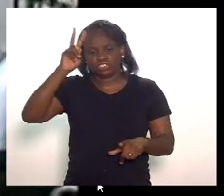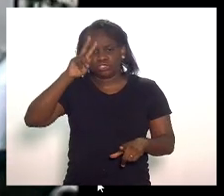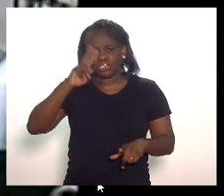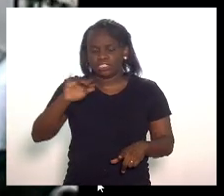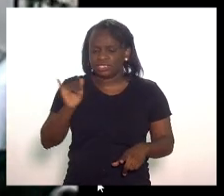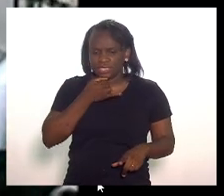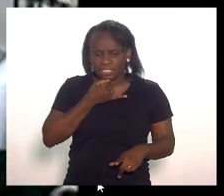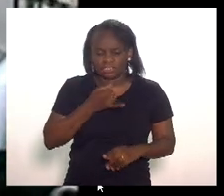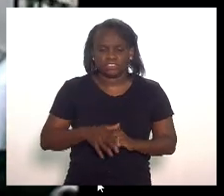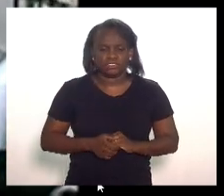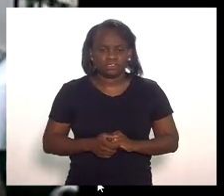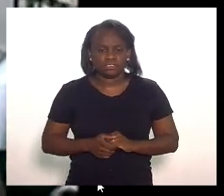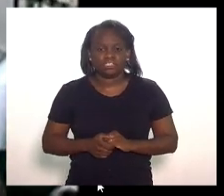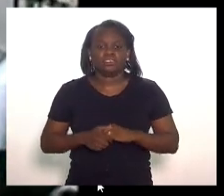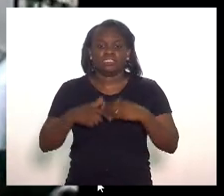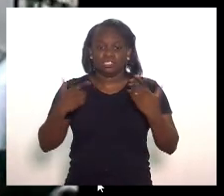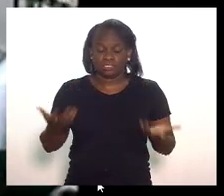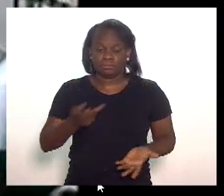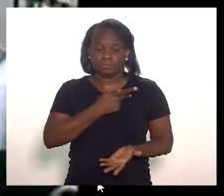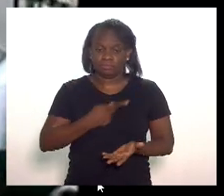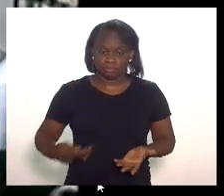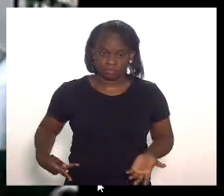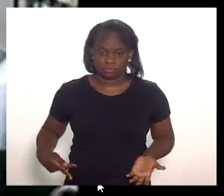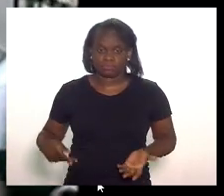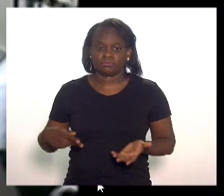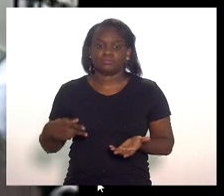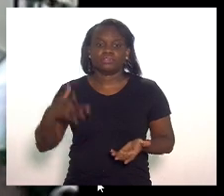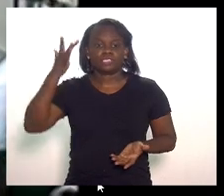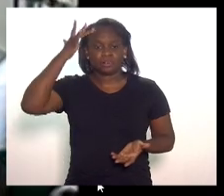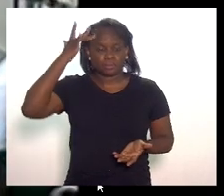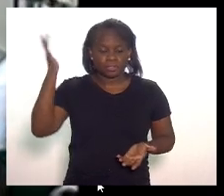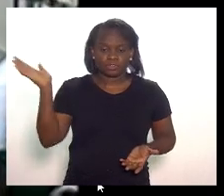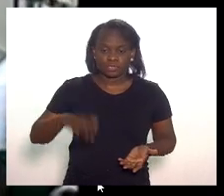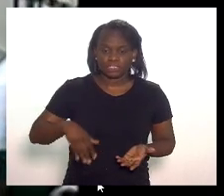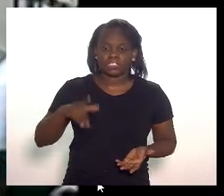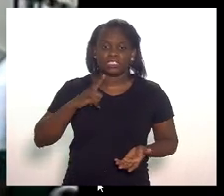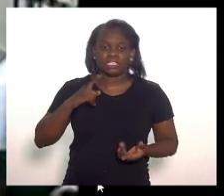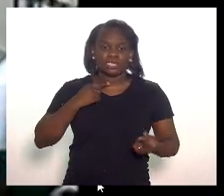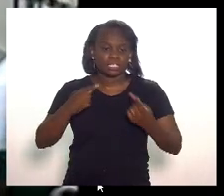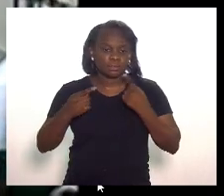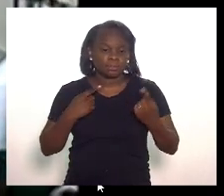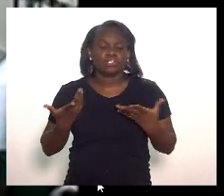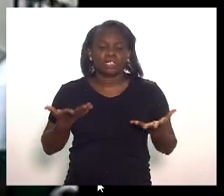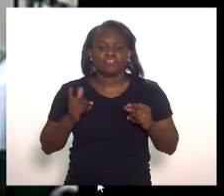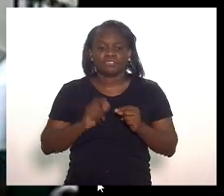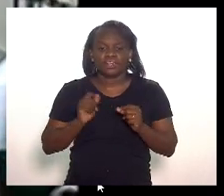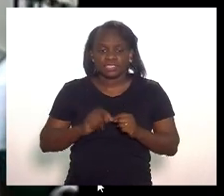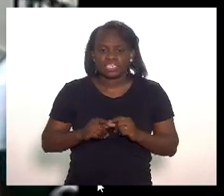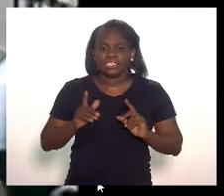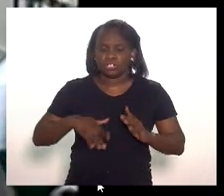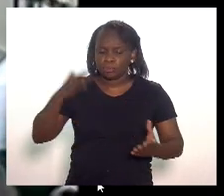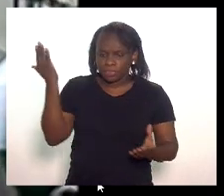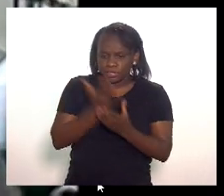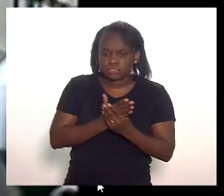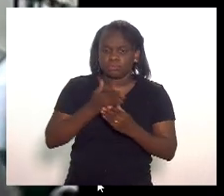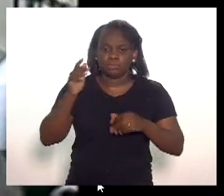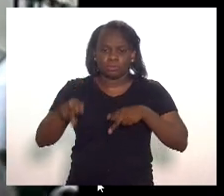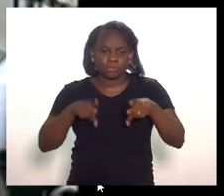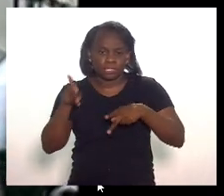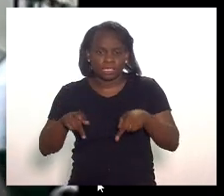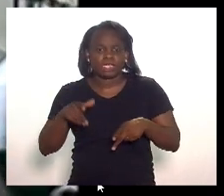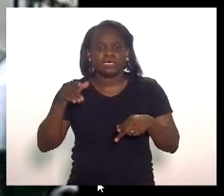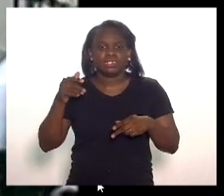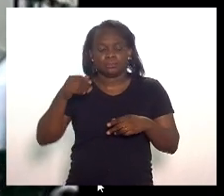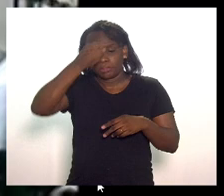humanidade aí senhor presidente amanhã eu vou trazer para cá o debate que eu quero fazer eu estou movendo ação popular nesse momento